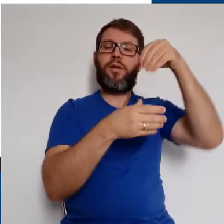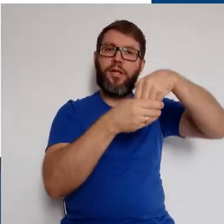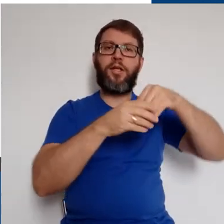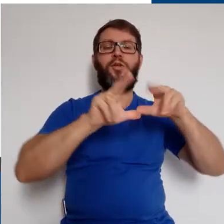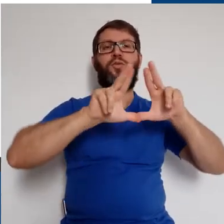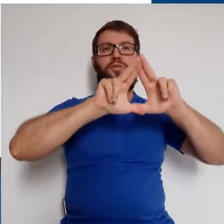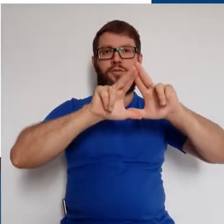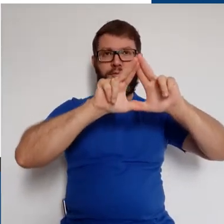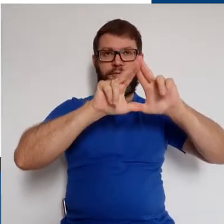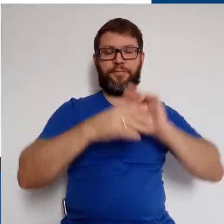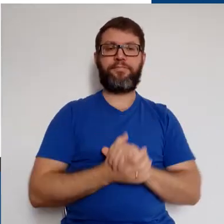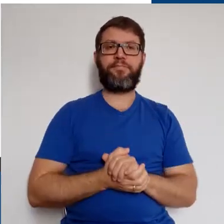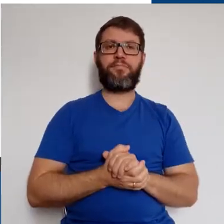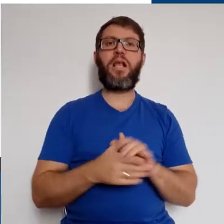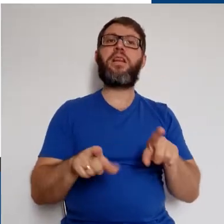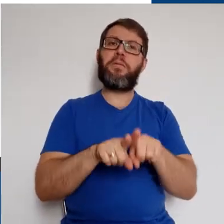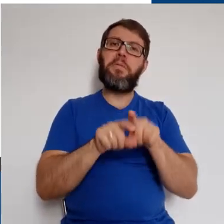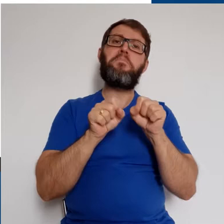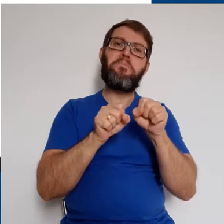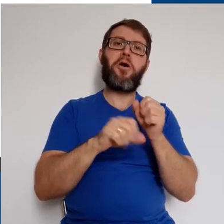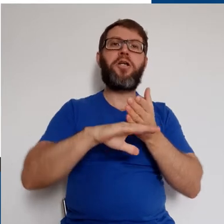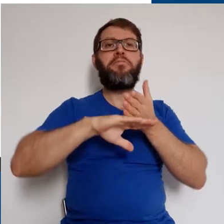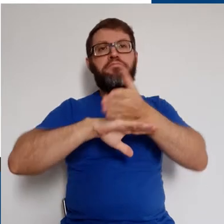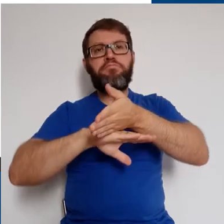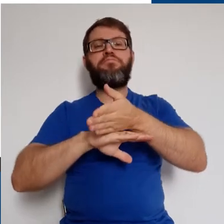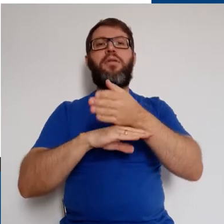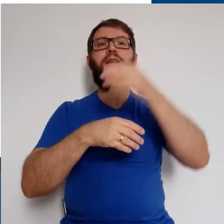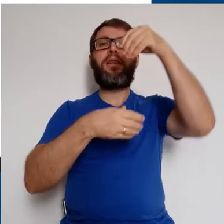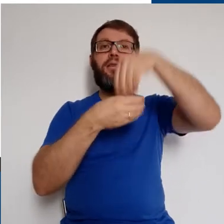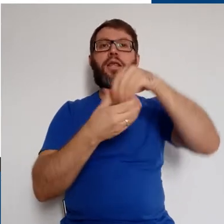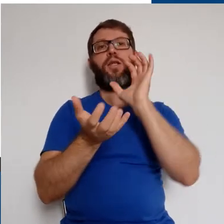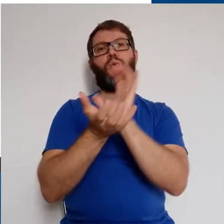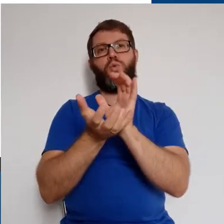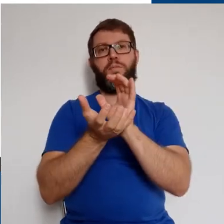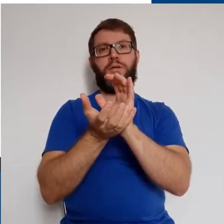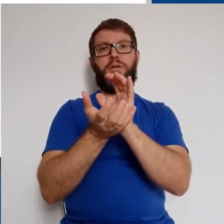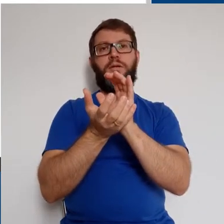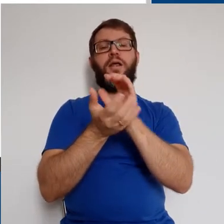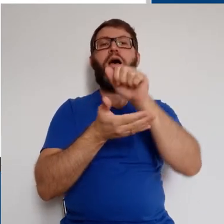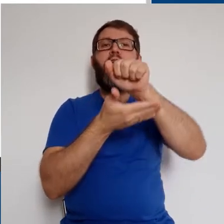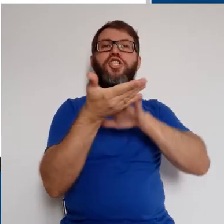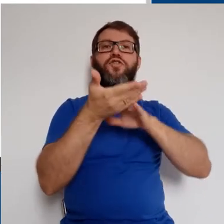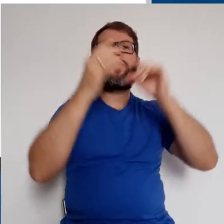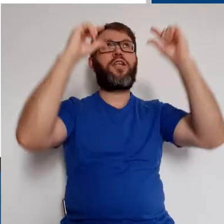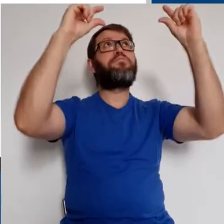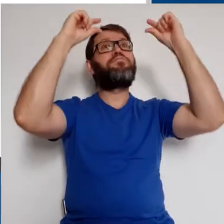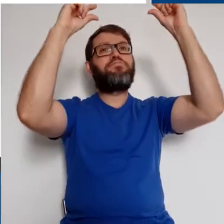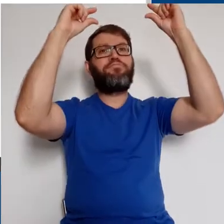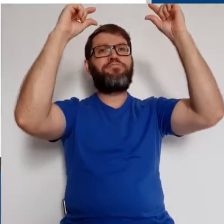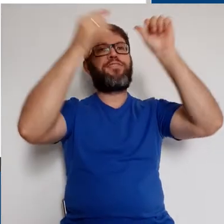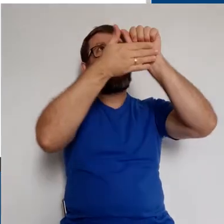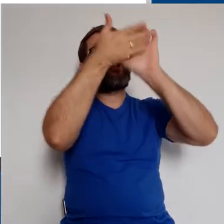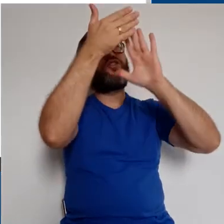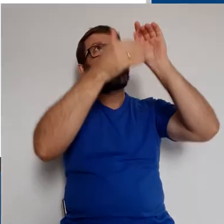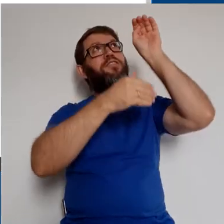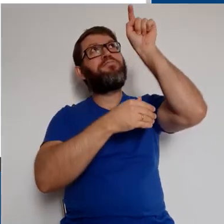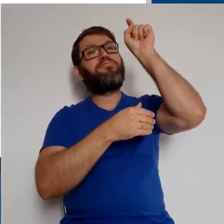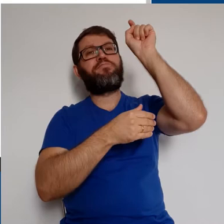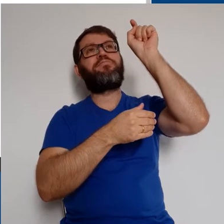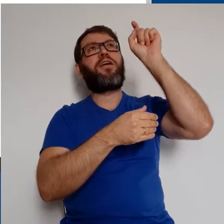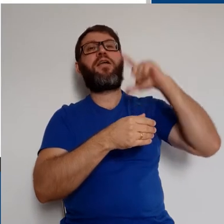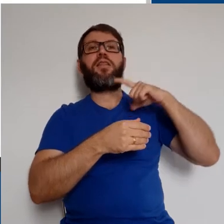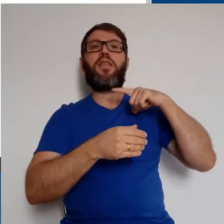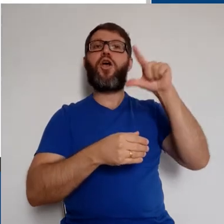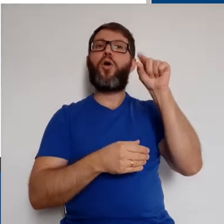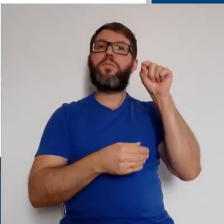turma no Google Drive. Também podemos acessar a nossa pasta dentro de uma turma. Na aba Atividades, que encontramos